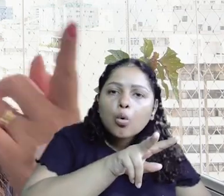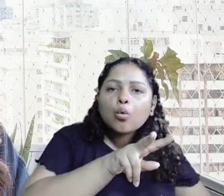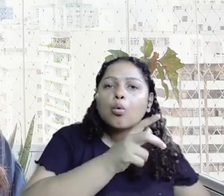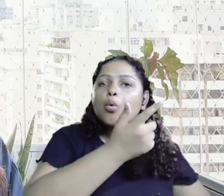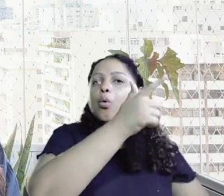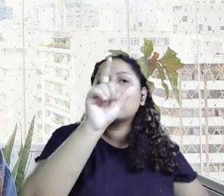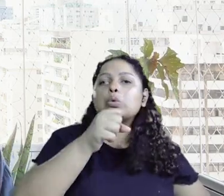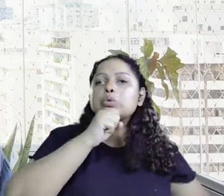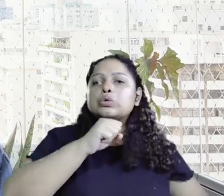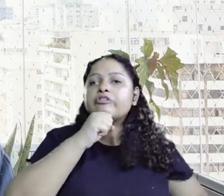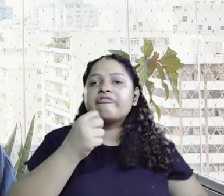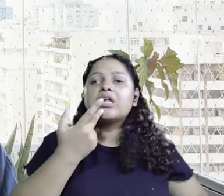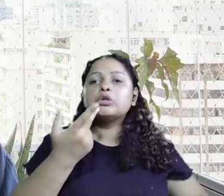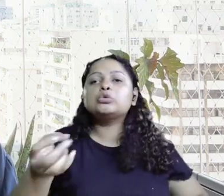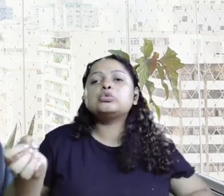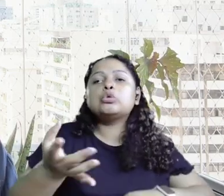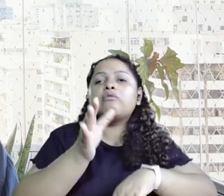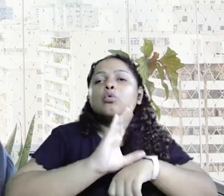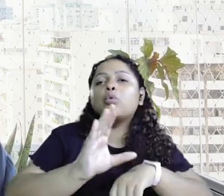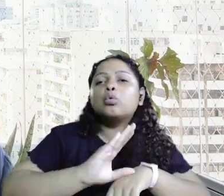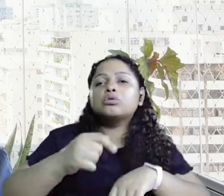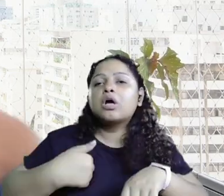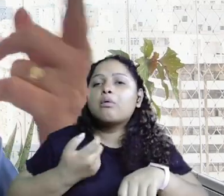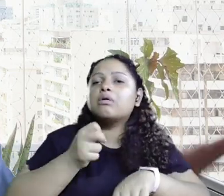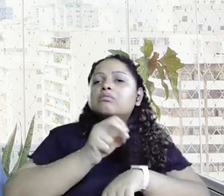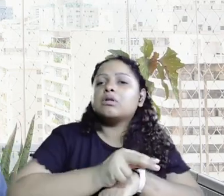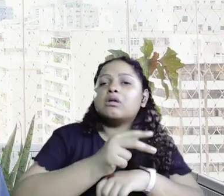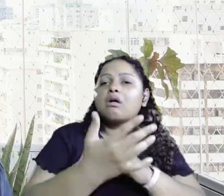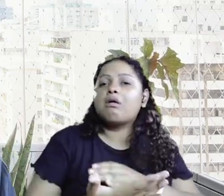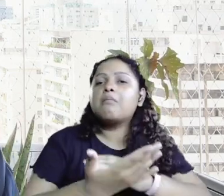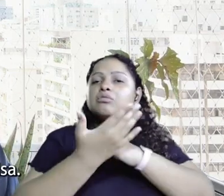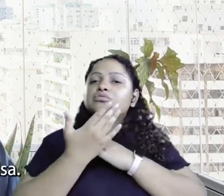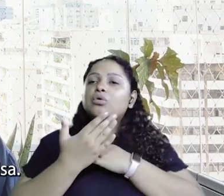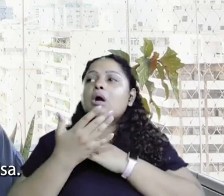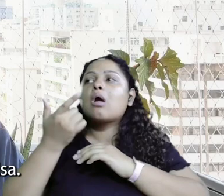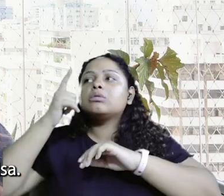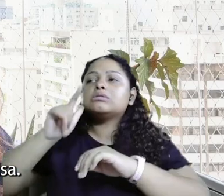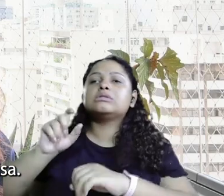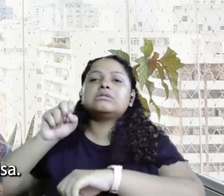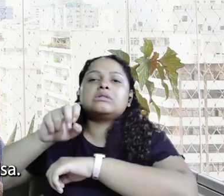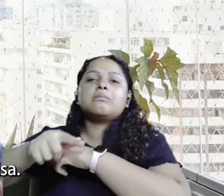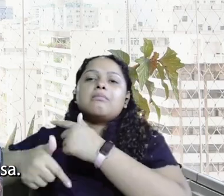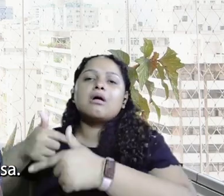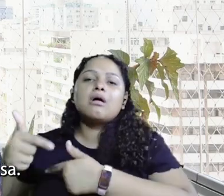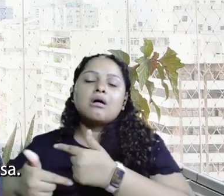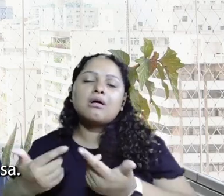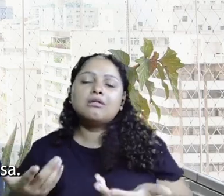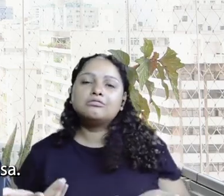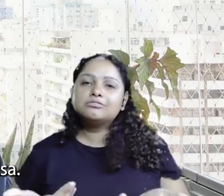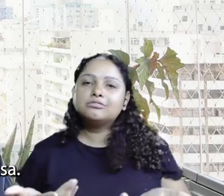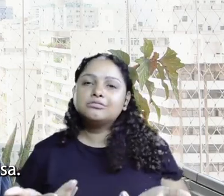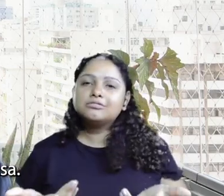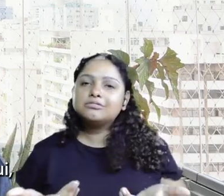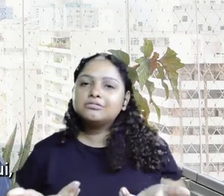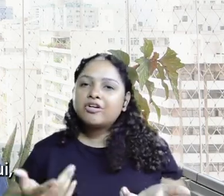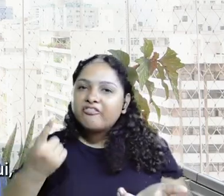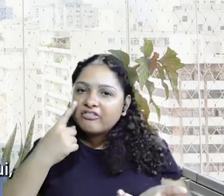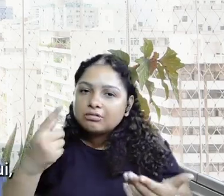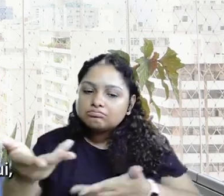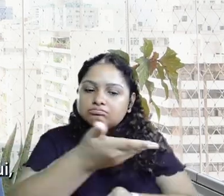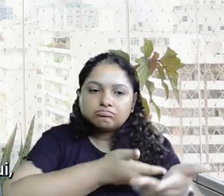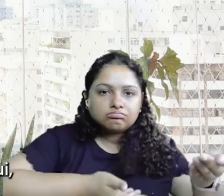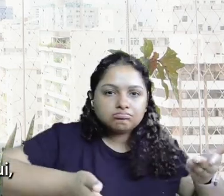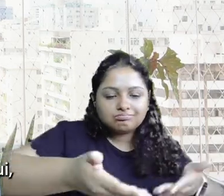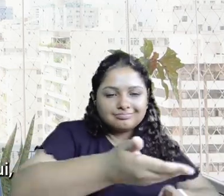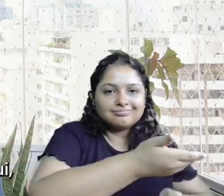e que eu vi outro sênior falando de uma nova, um novo curso e eu fiz e daí do curso eu consegui alguma coisa, então de fato